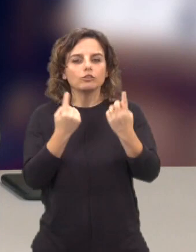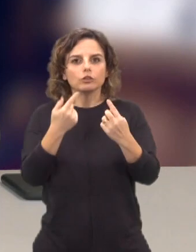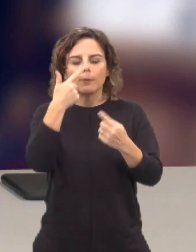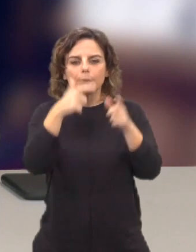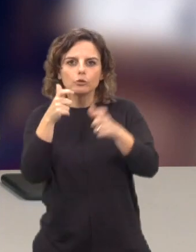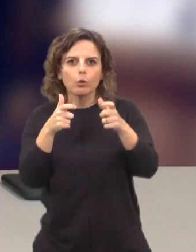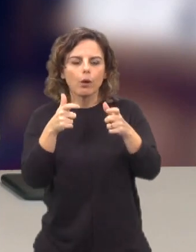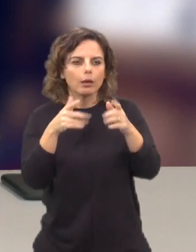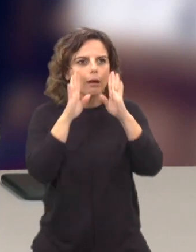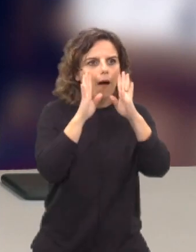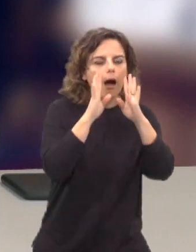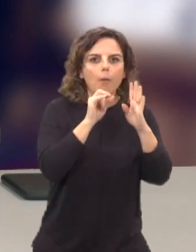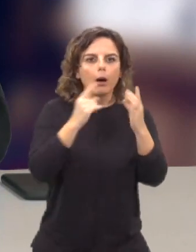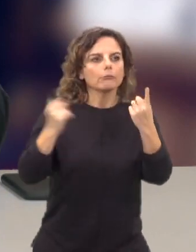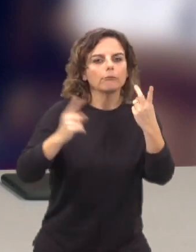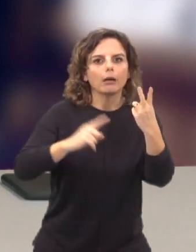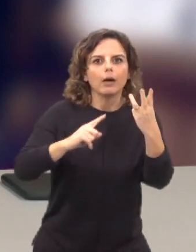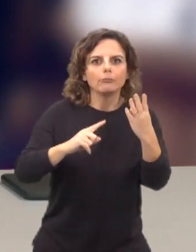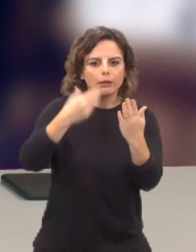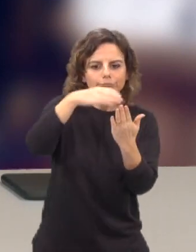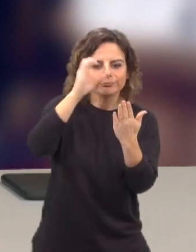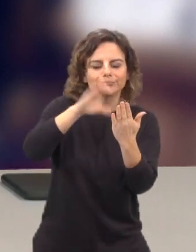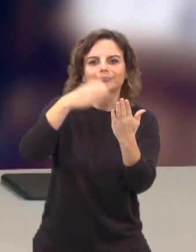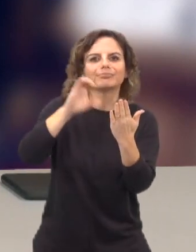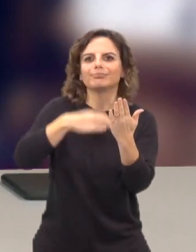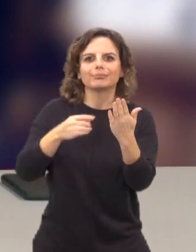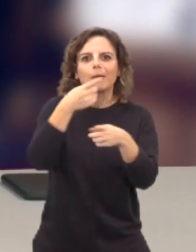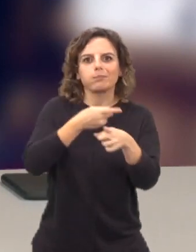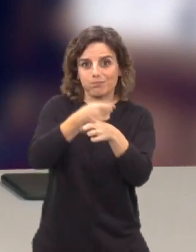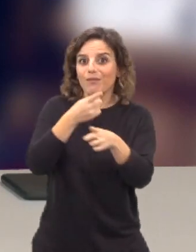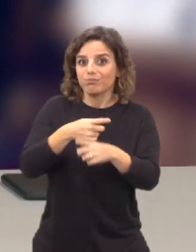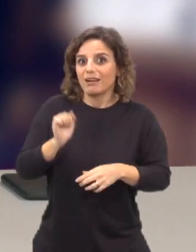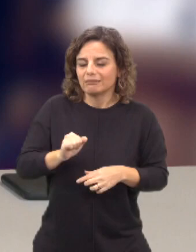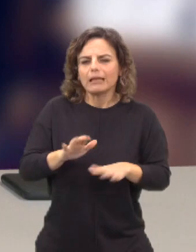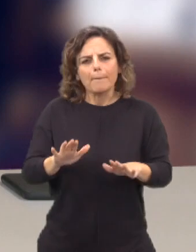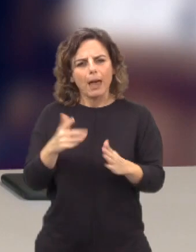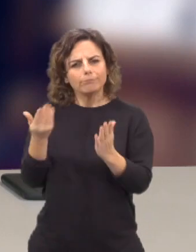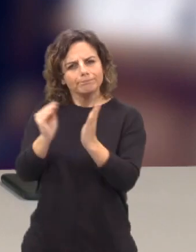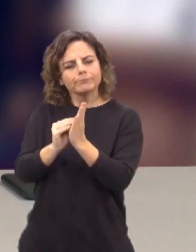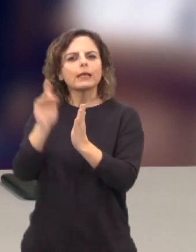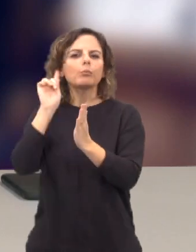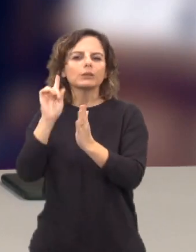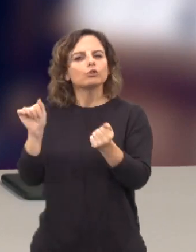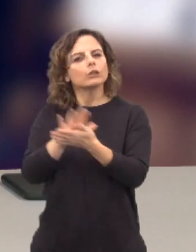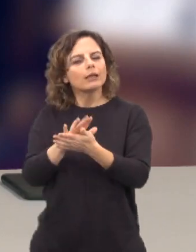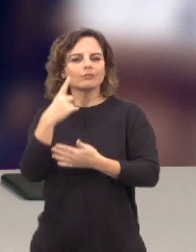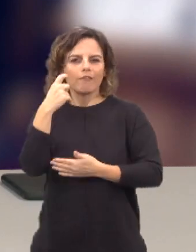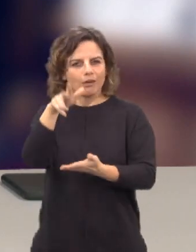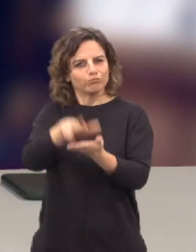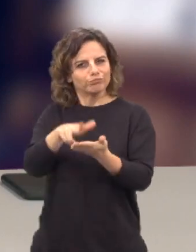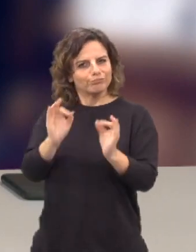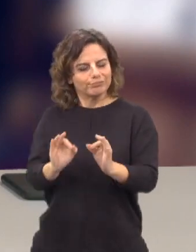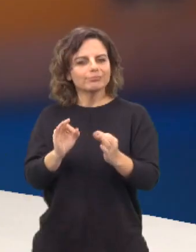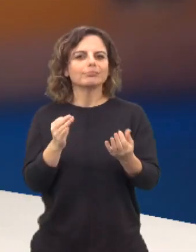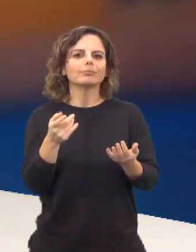movimentar as atenções pode estar muitas vezes. Mas eu tomei nota, de facto, a importância do jornalismo é reconhecida, o que